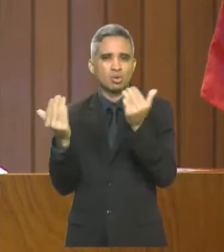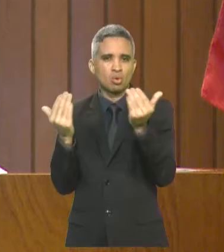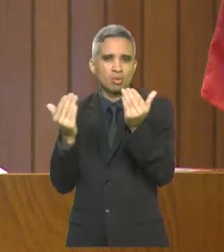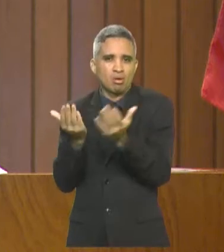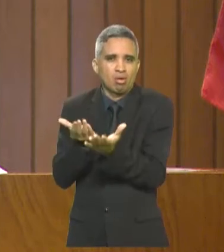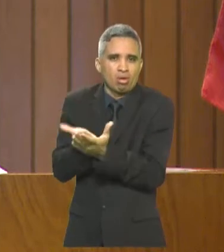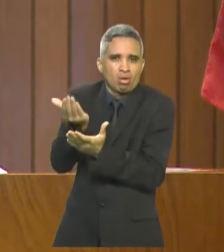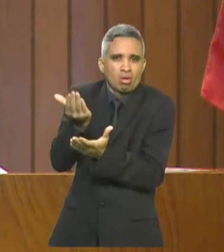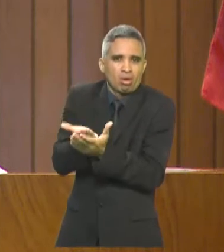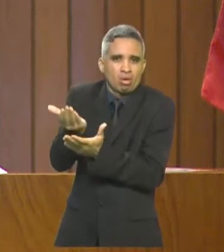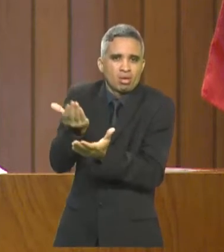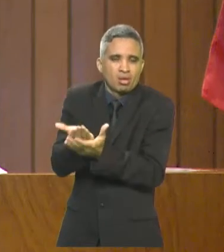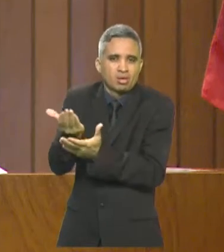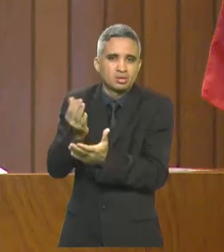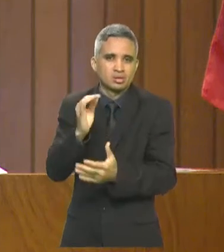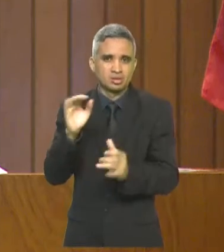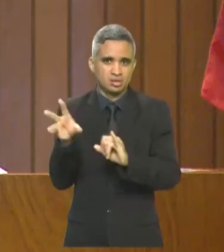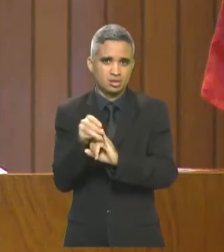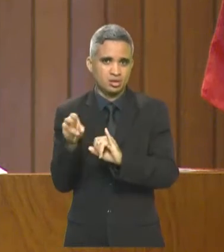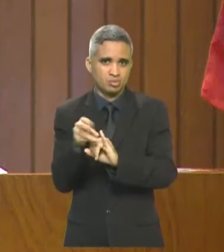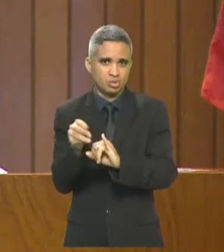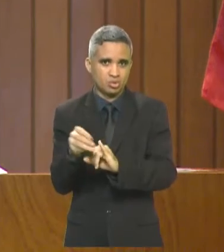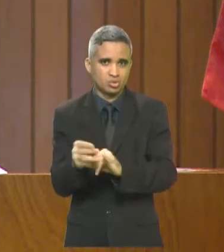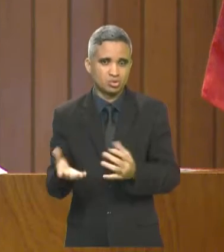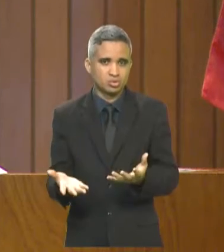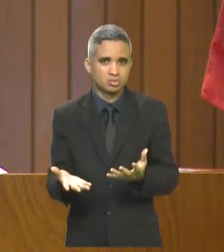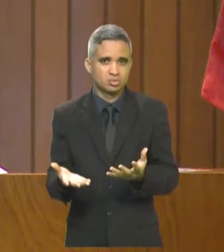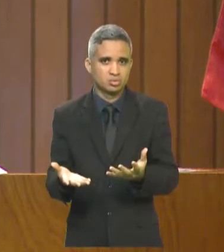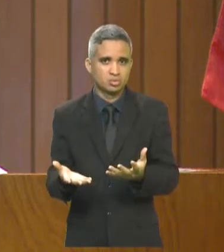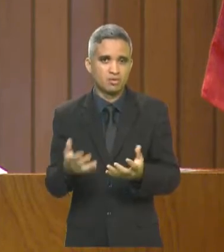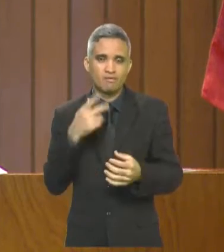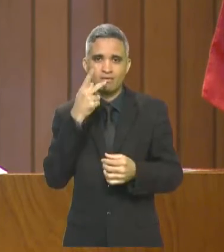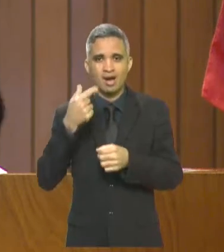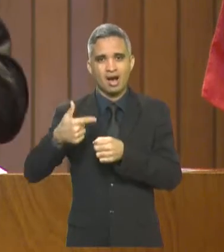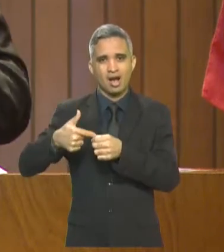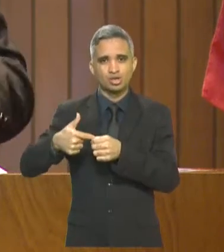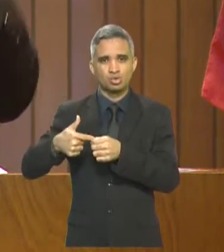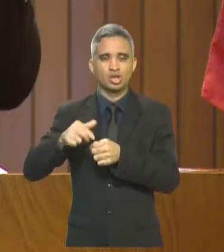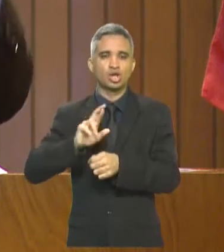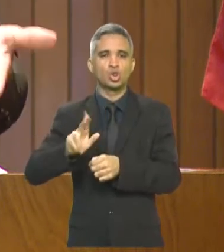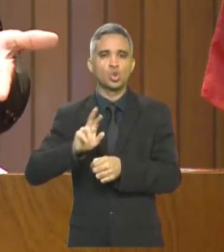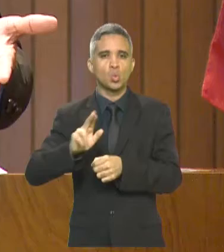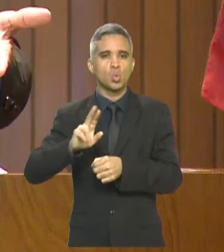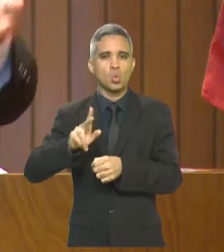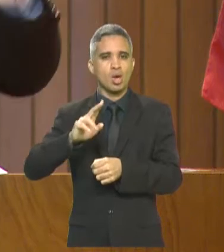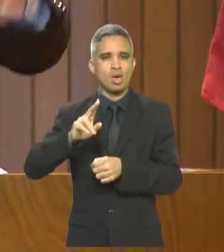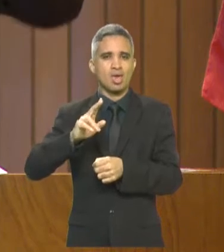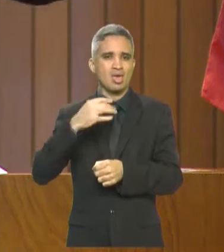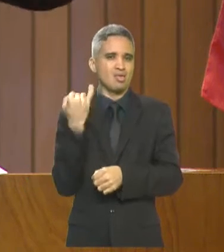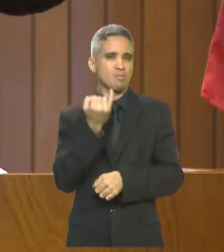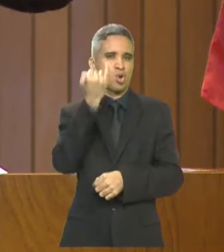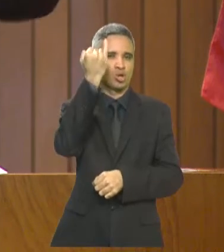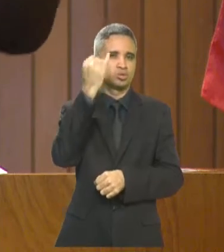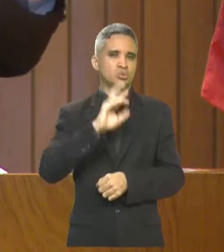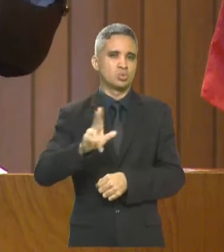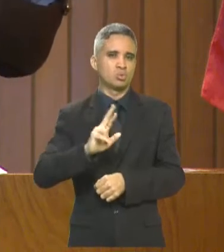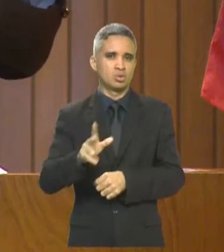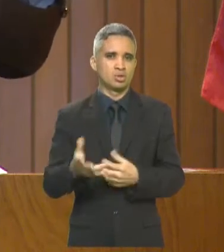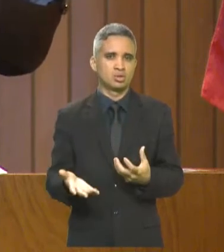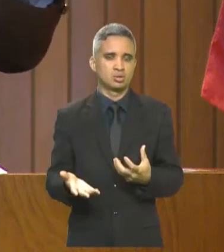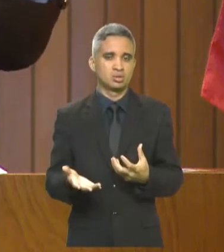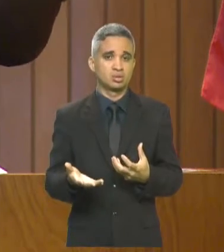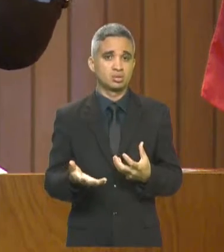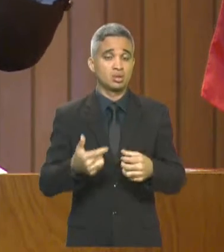retirando a essencialidade da gasolina, que a gasolina poderia estar sendo relacionada, juntamente com o ônibus,